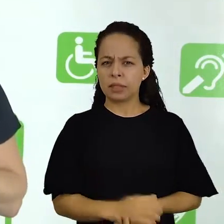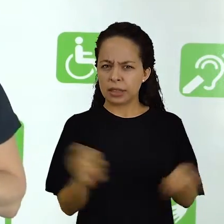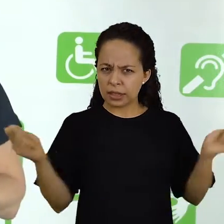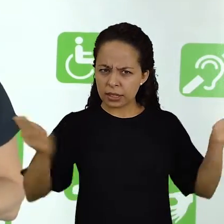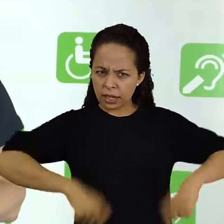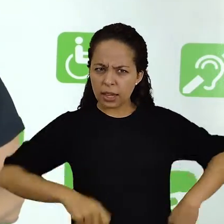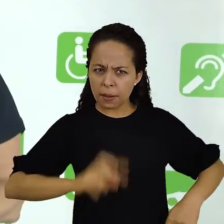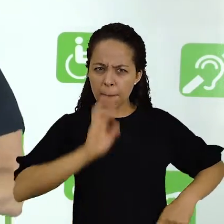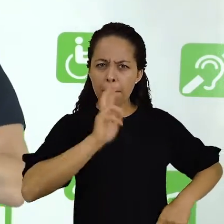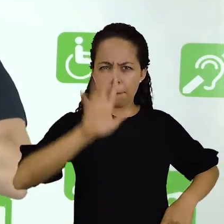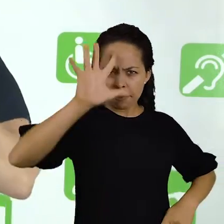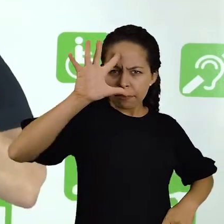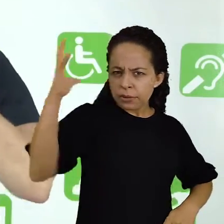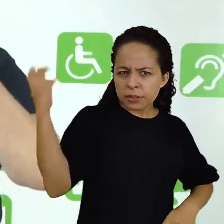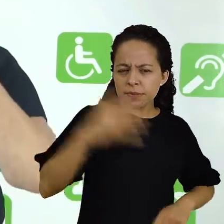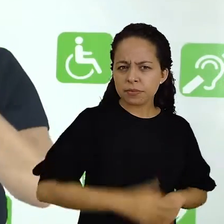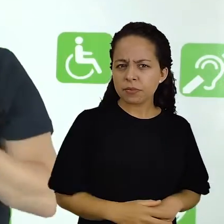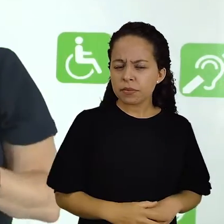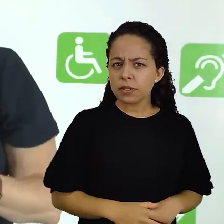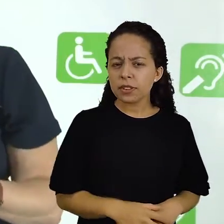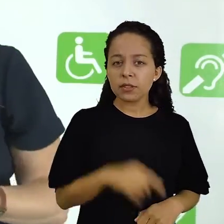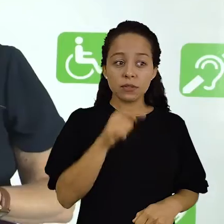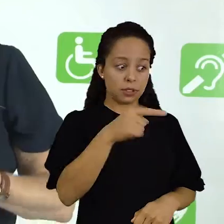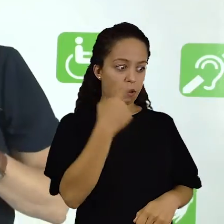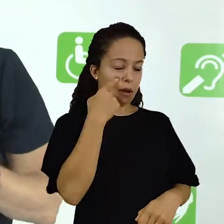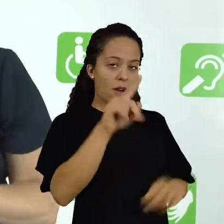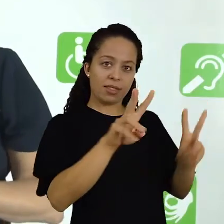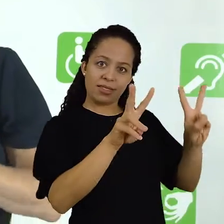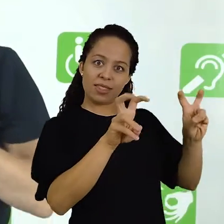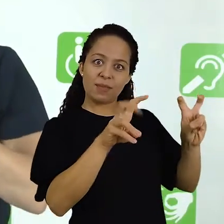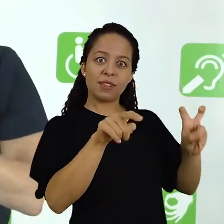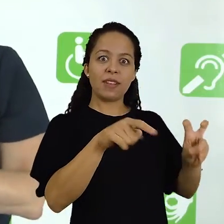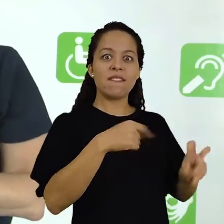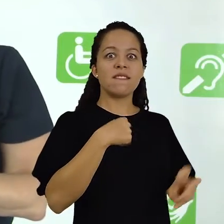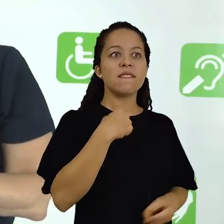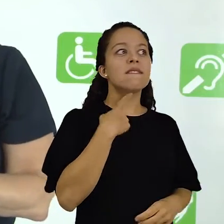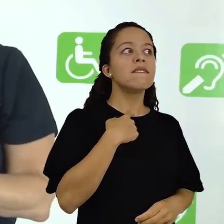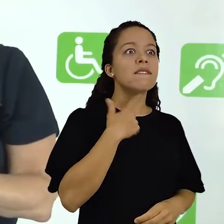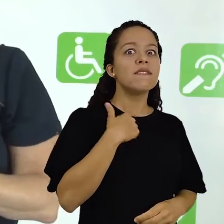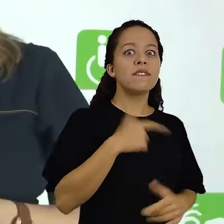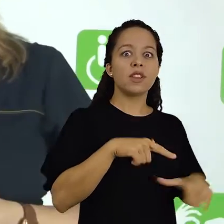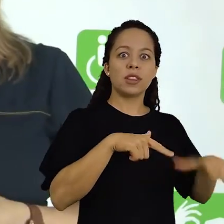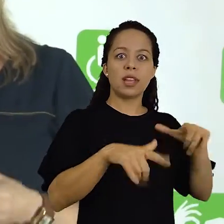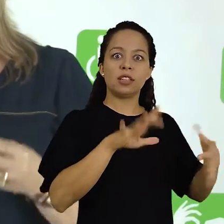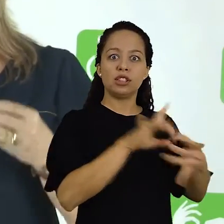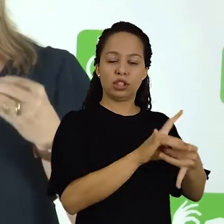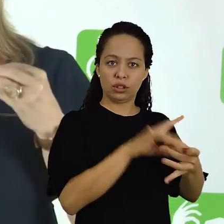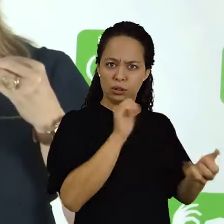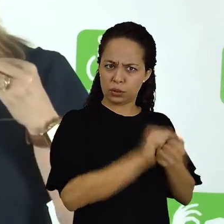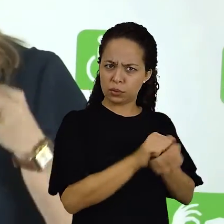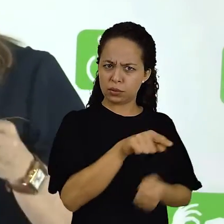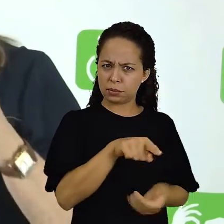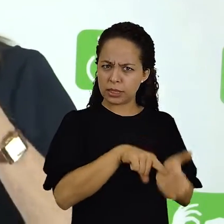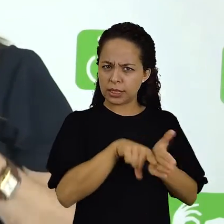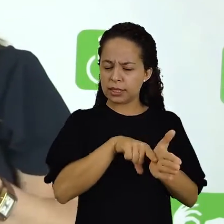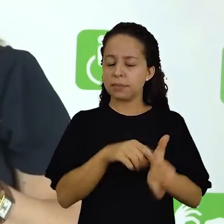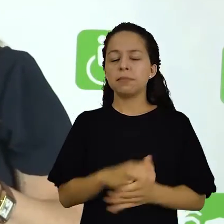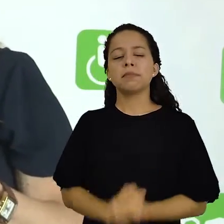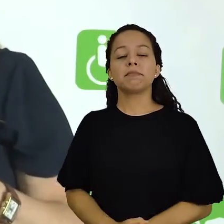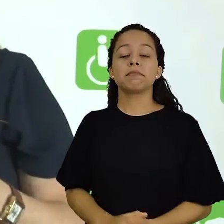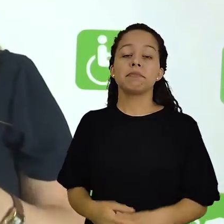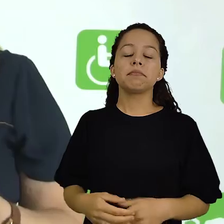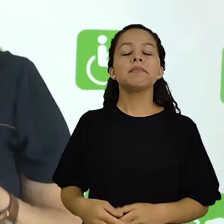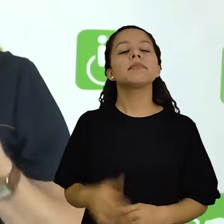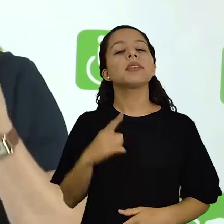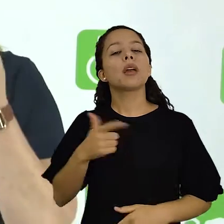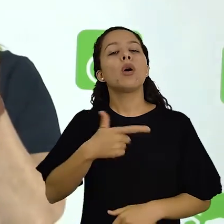principalmente, é motivador para você trabalhar com esse tema da pesquisa? Um outro ponto importante